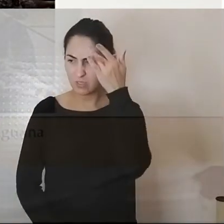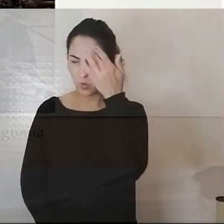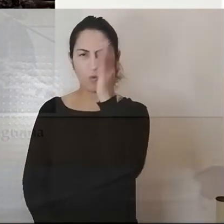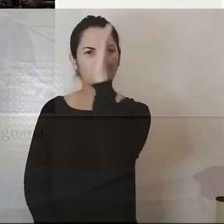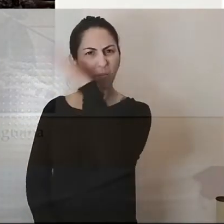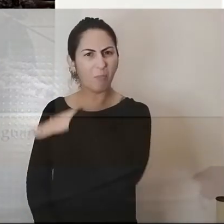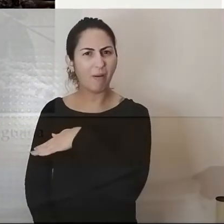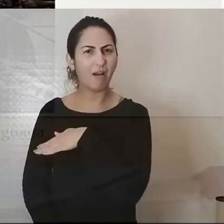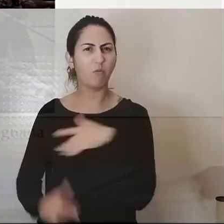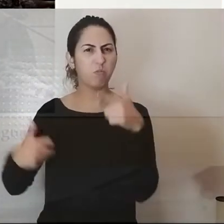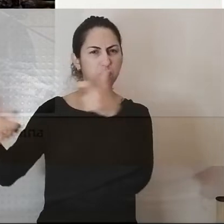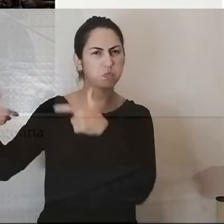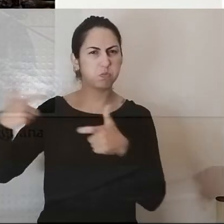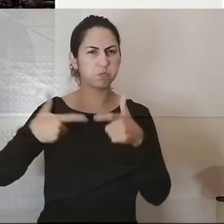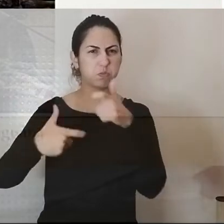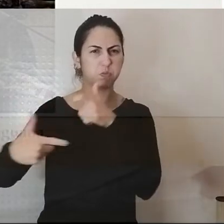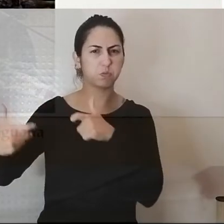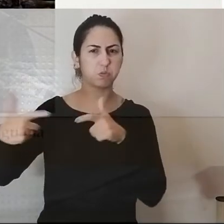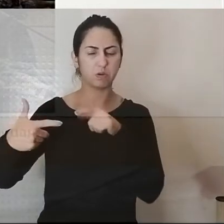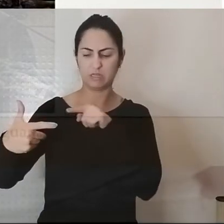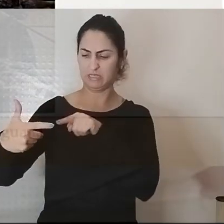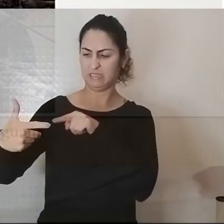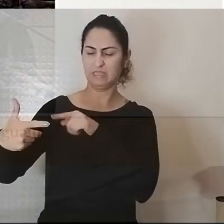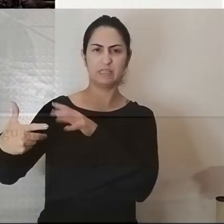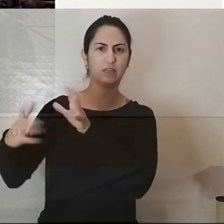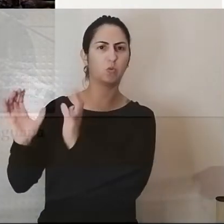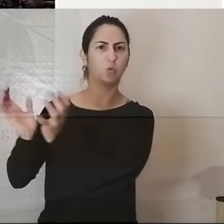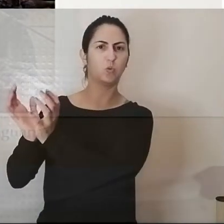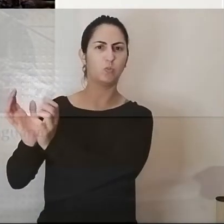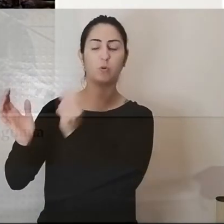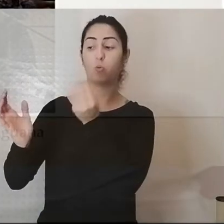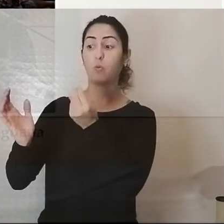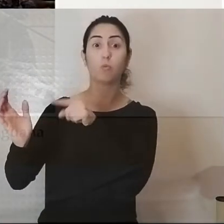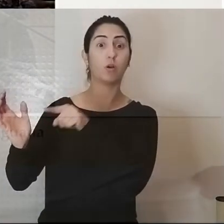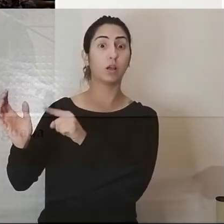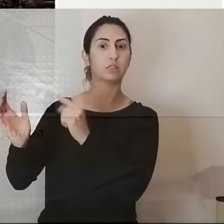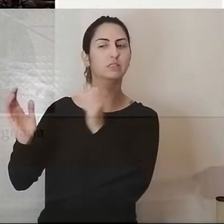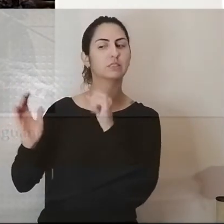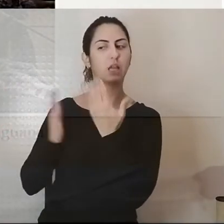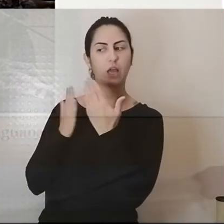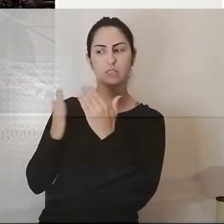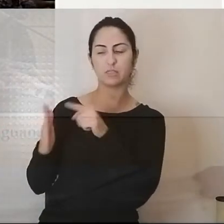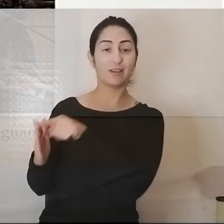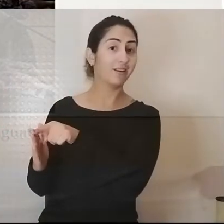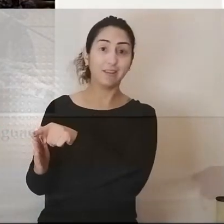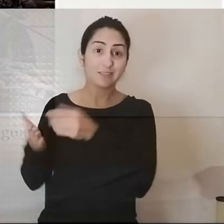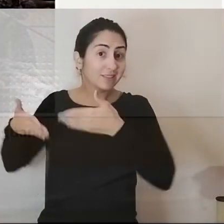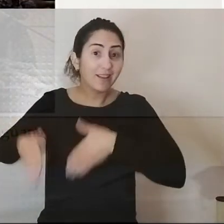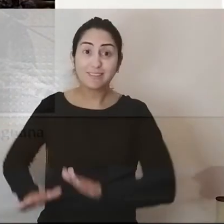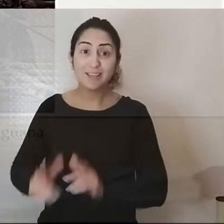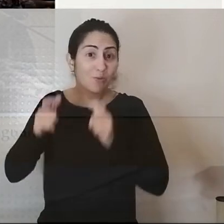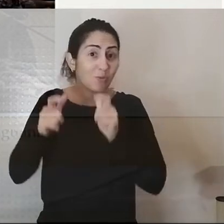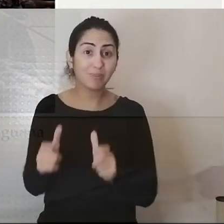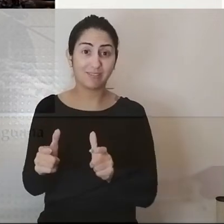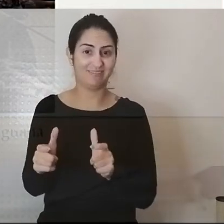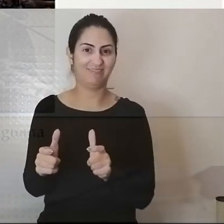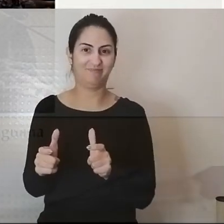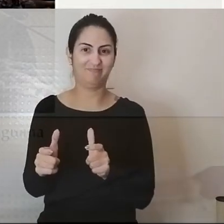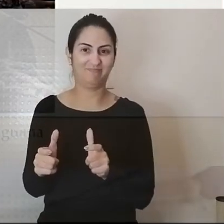em algumas leituras em algumas análises os terroristas são os nativos são os locais